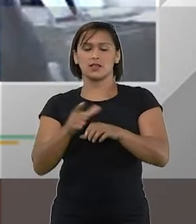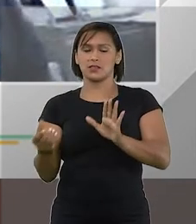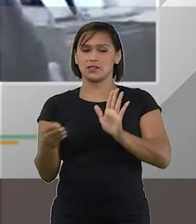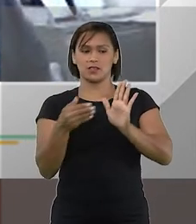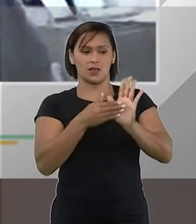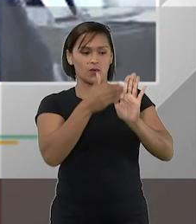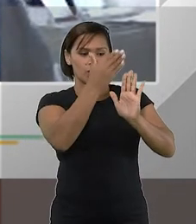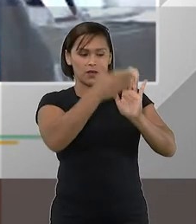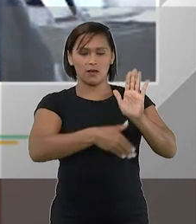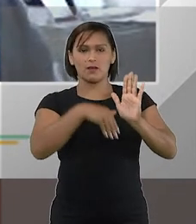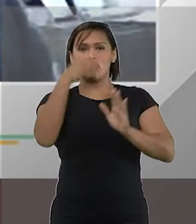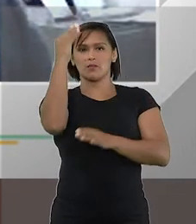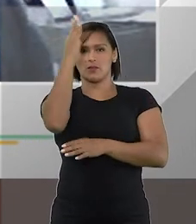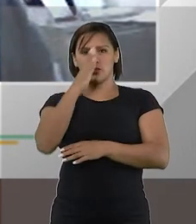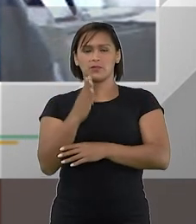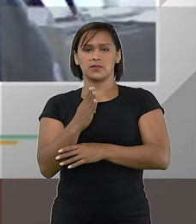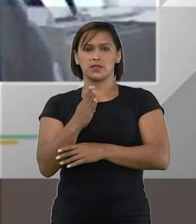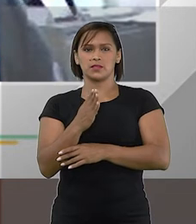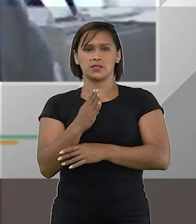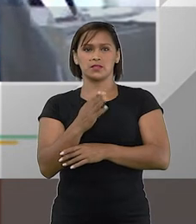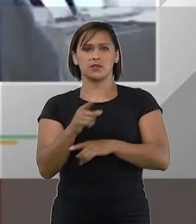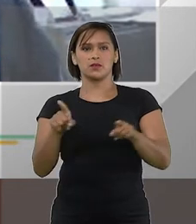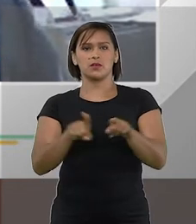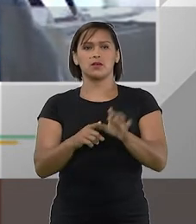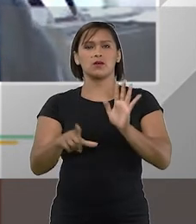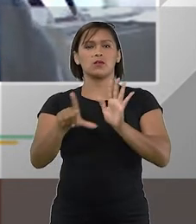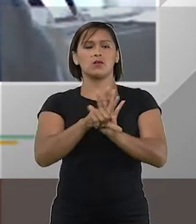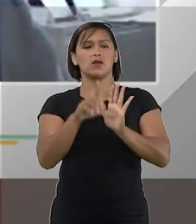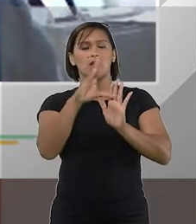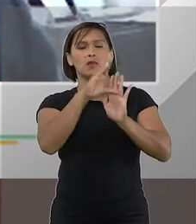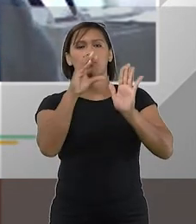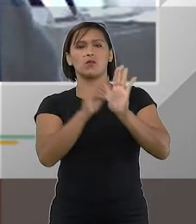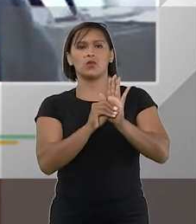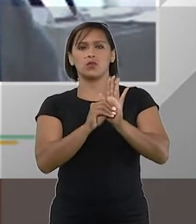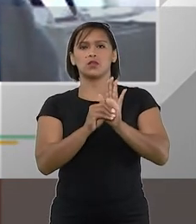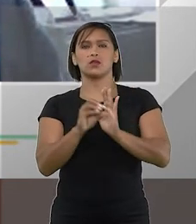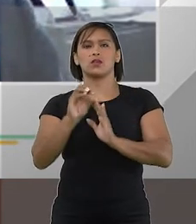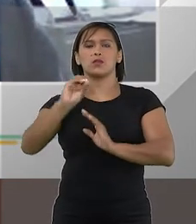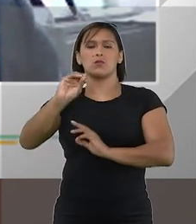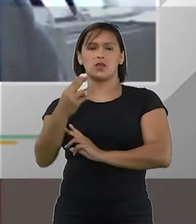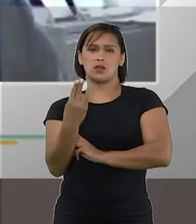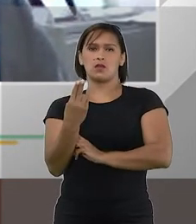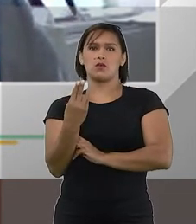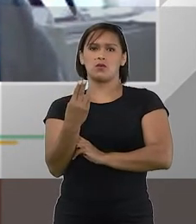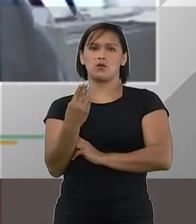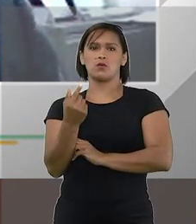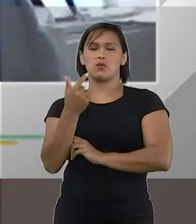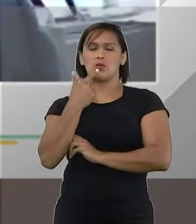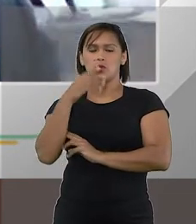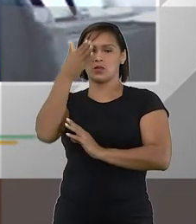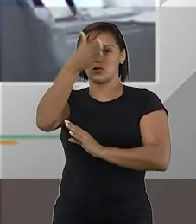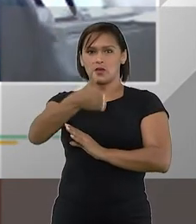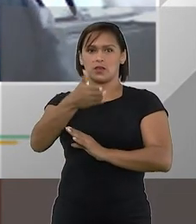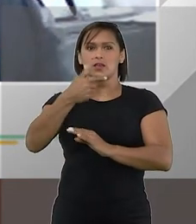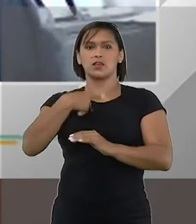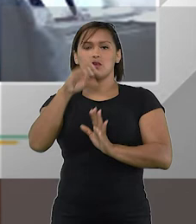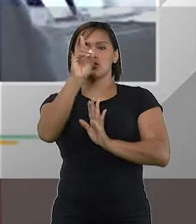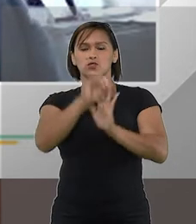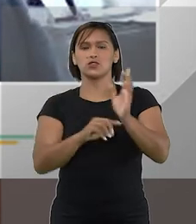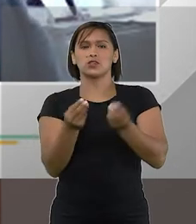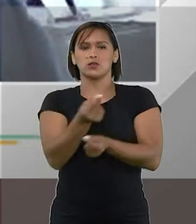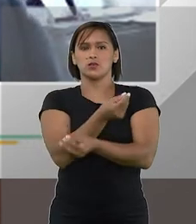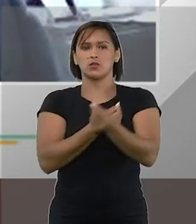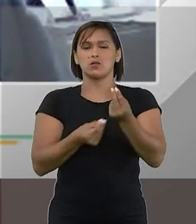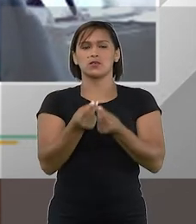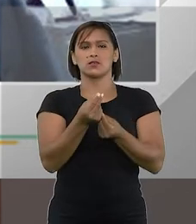trazida agora para o Brasil e conforme a lei modelo oferecida pela ONU pela UNCITRAL que é o braço de direito